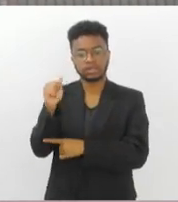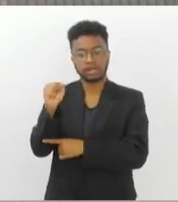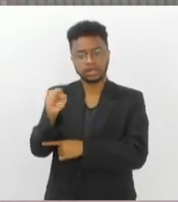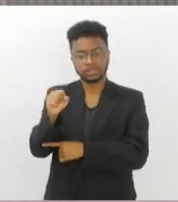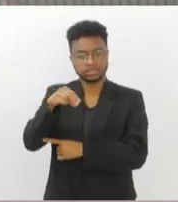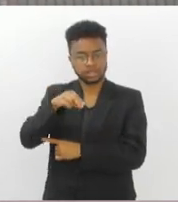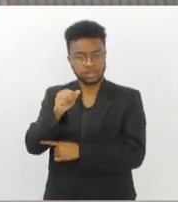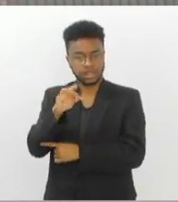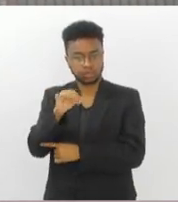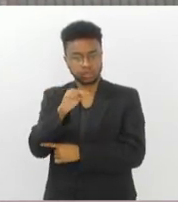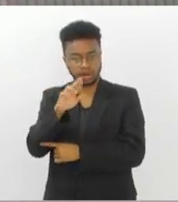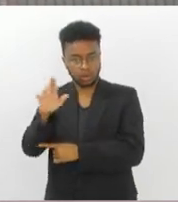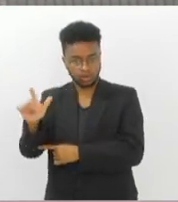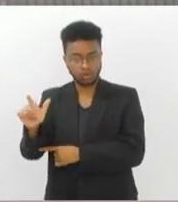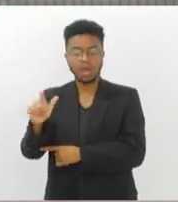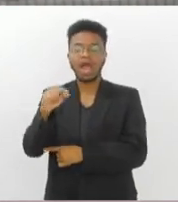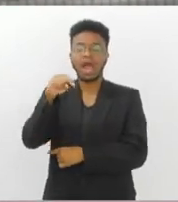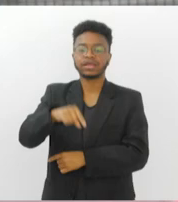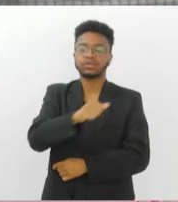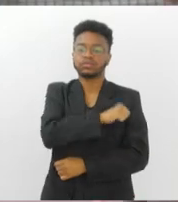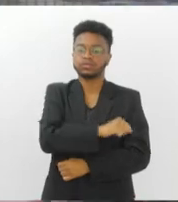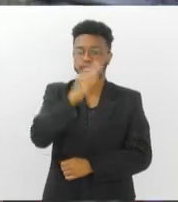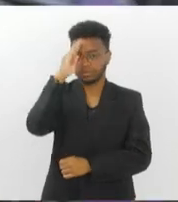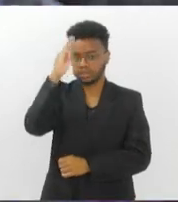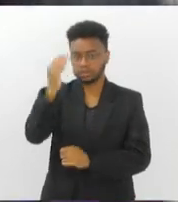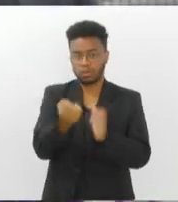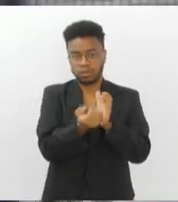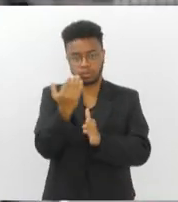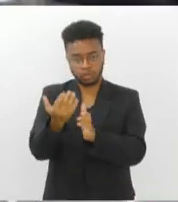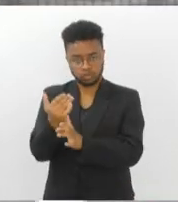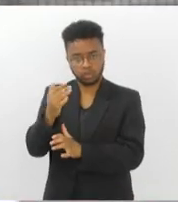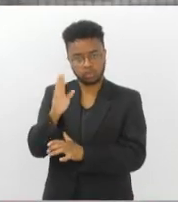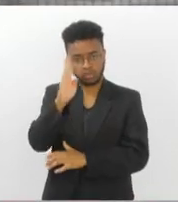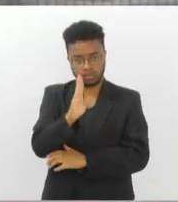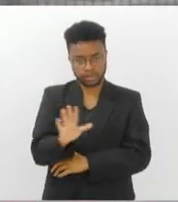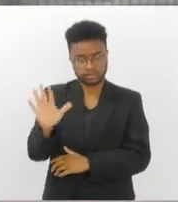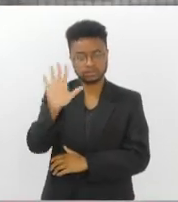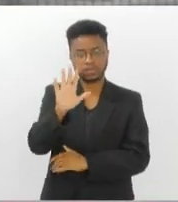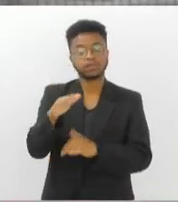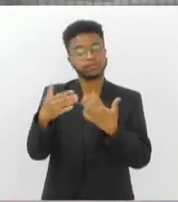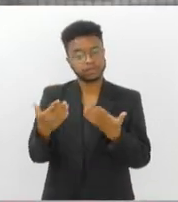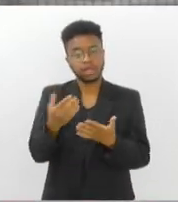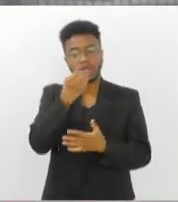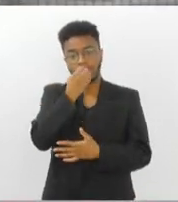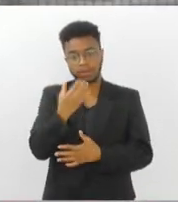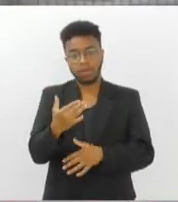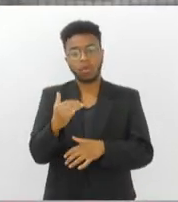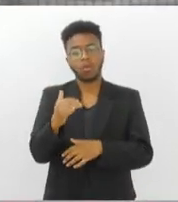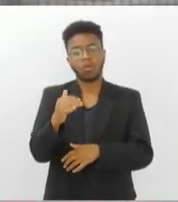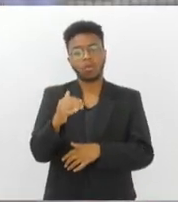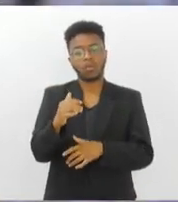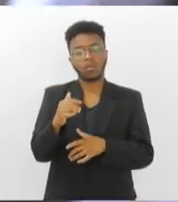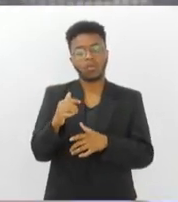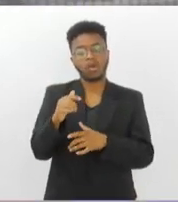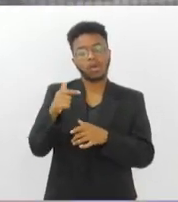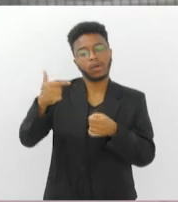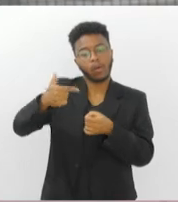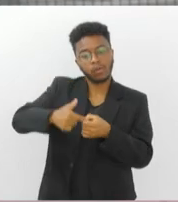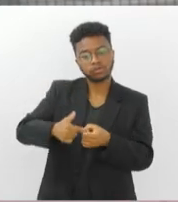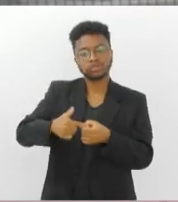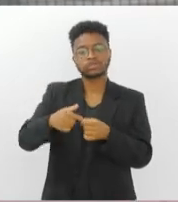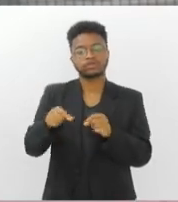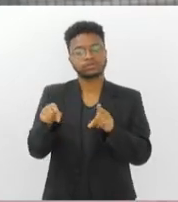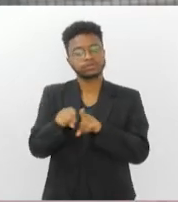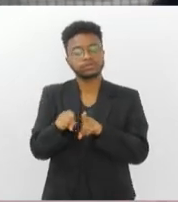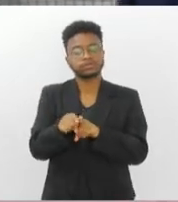Janeiro é o maior produtor do país, é um bom elemento, um bom combustível de transição